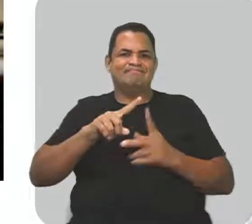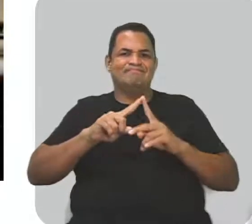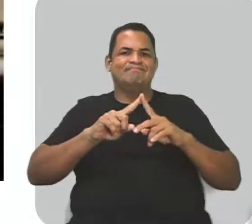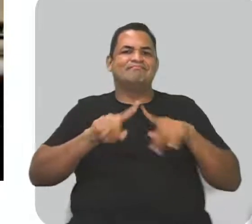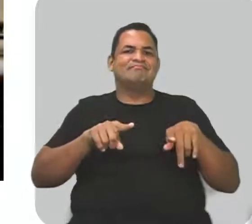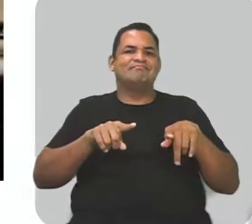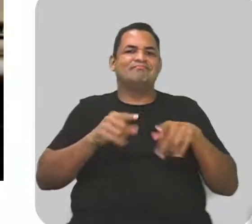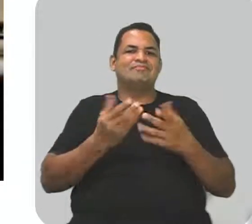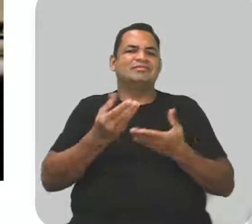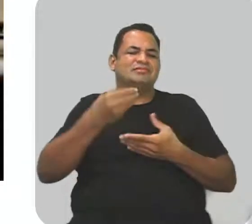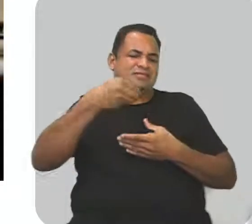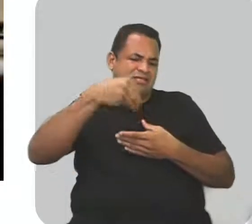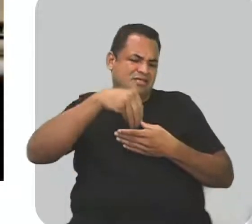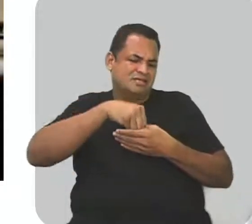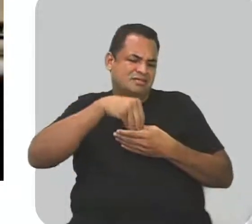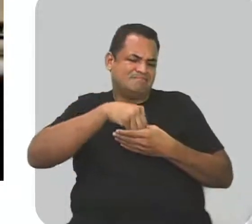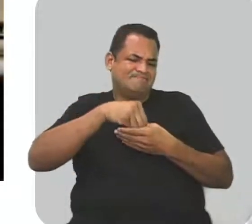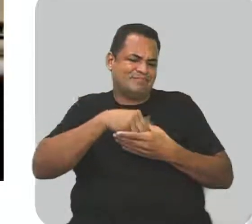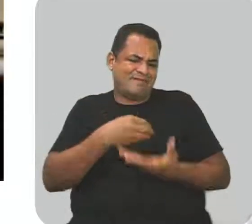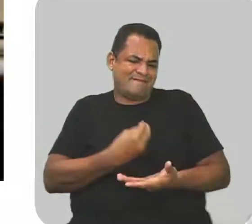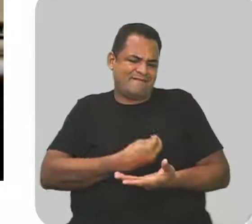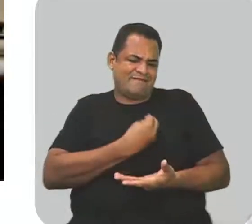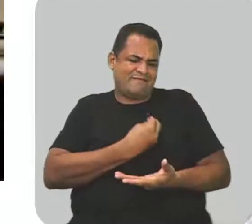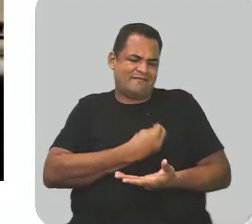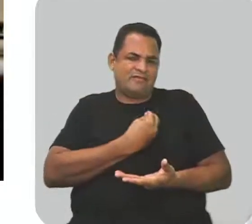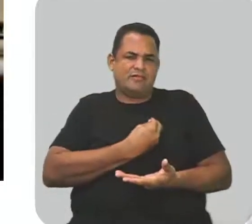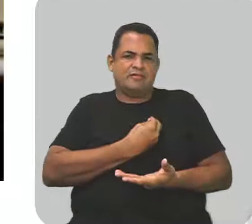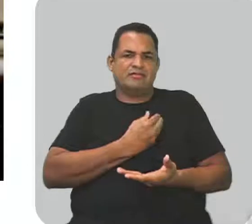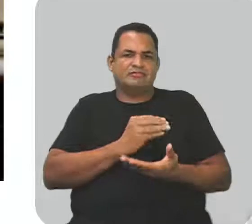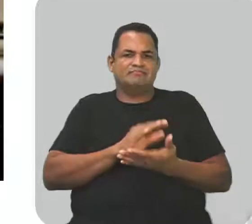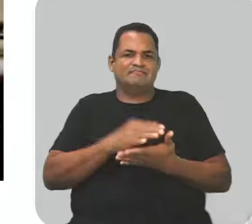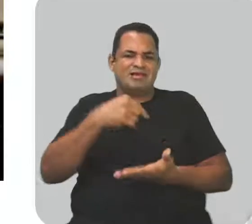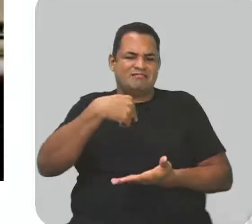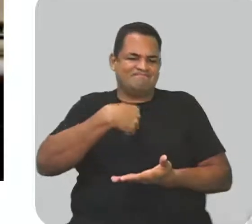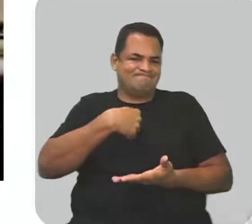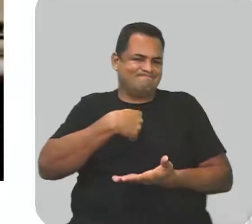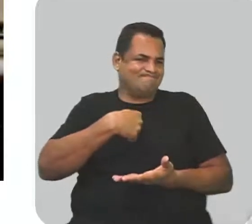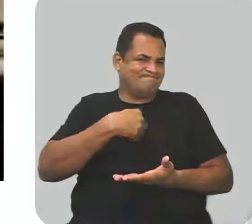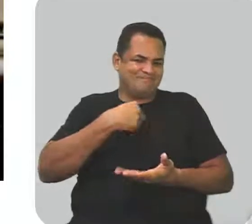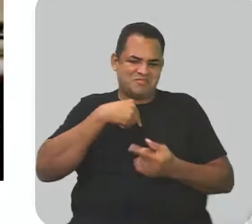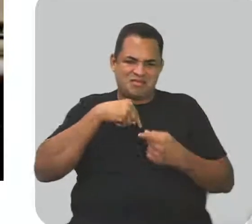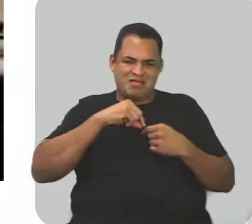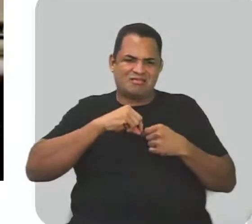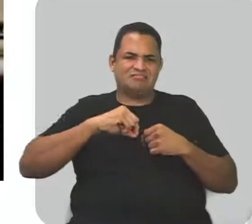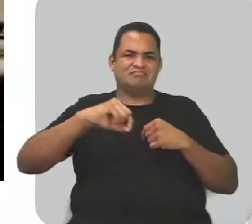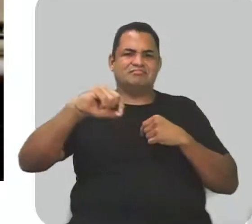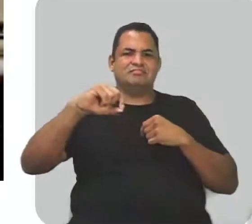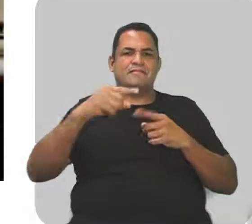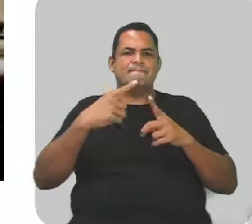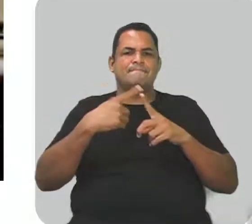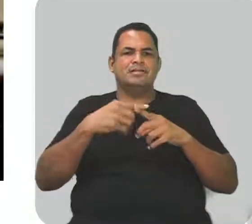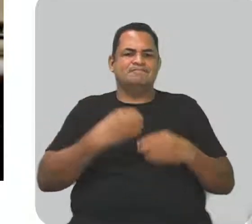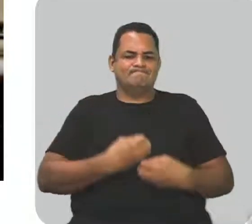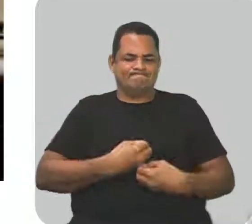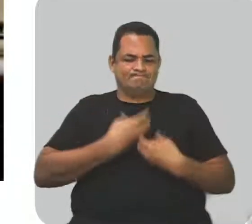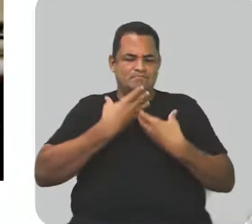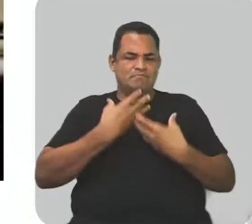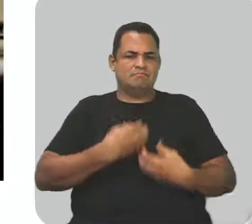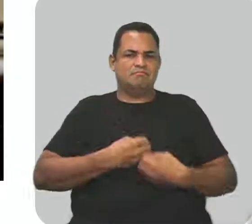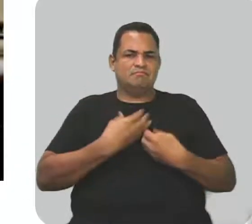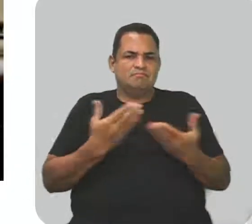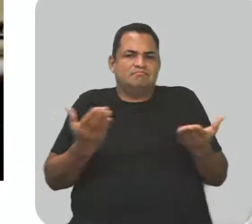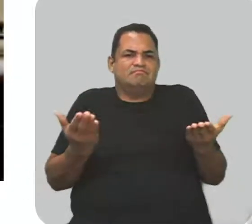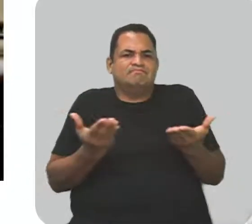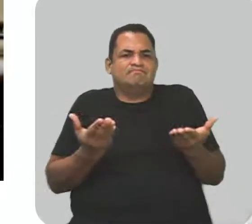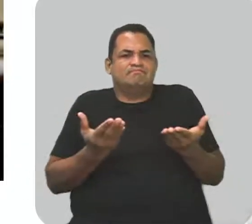está cá dentro, inquieto, vivo. Ele está cá dentro e não quer sair. Mas a poesia deste momento